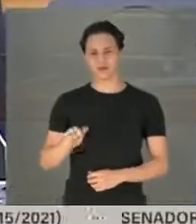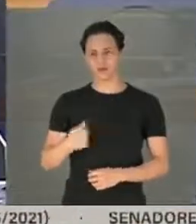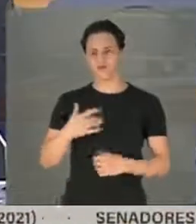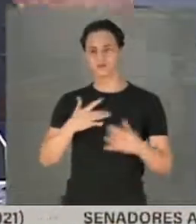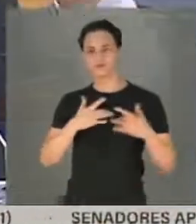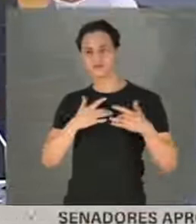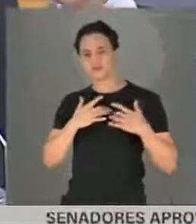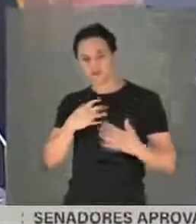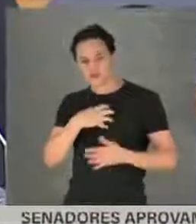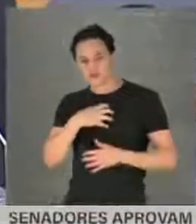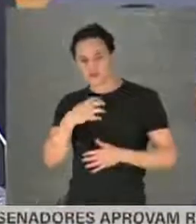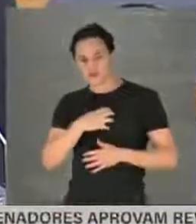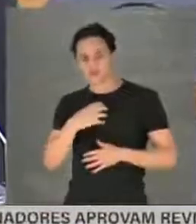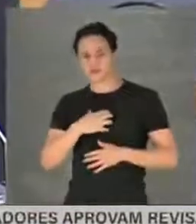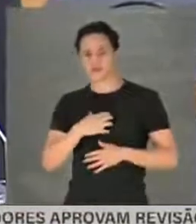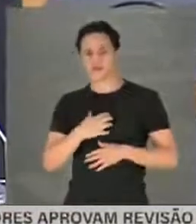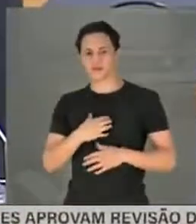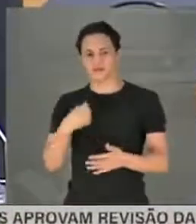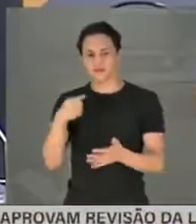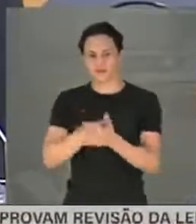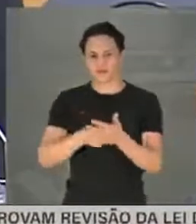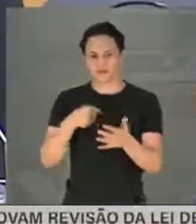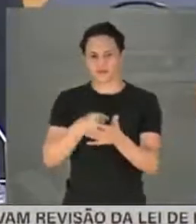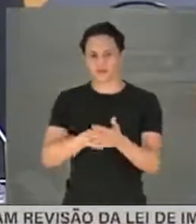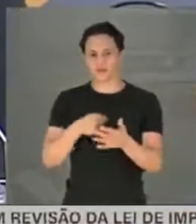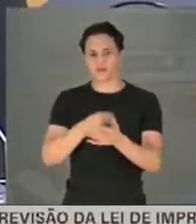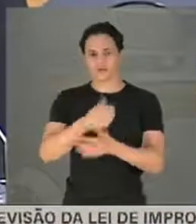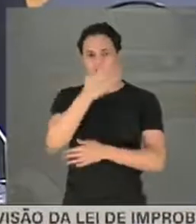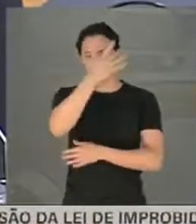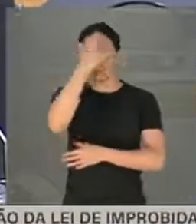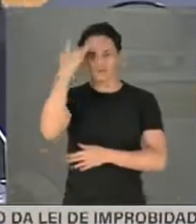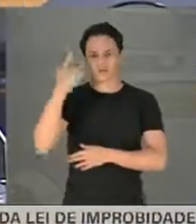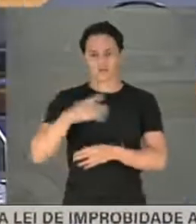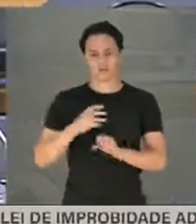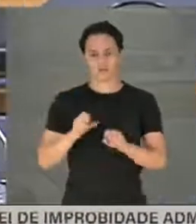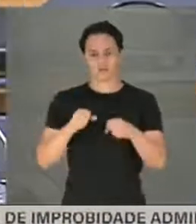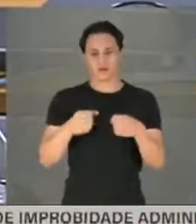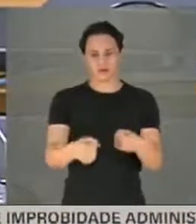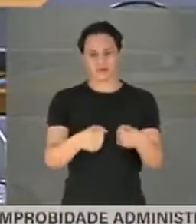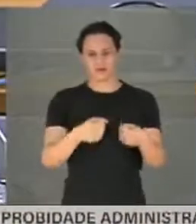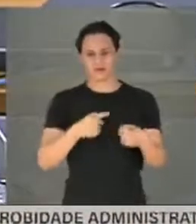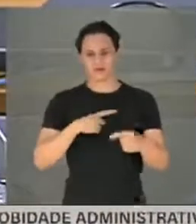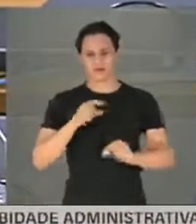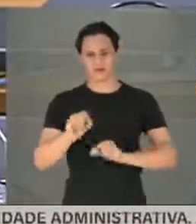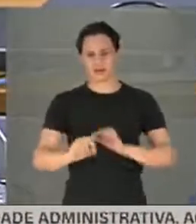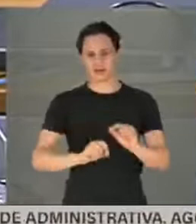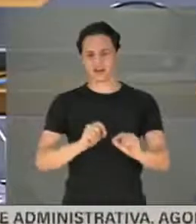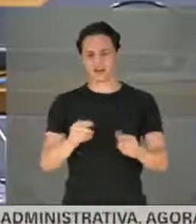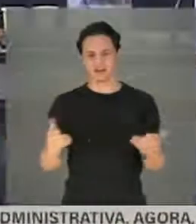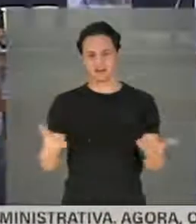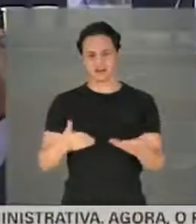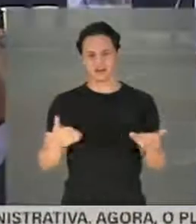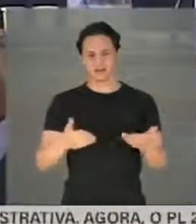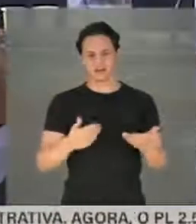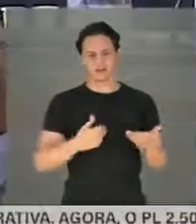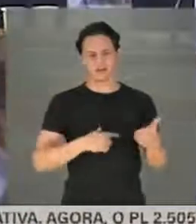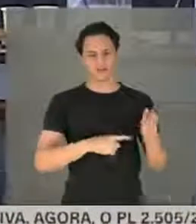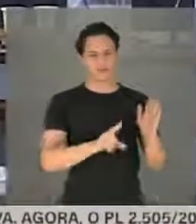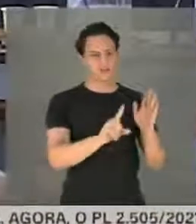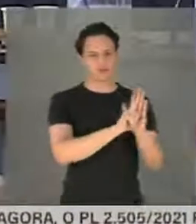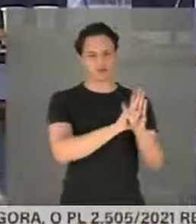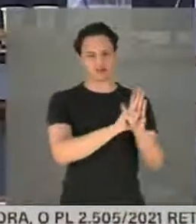sempre na luta contra pessoas que agem com esse princípio baixo e vergonhoso. Obrigado. Obrigado.